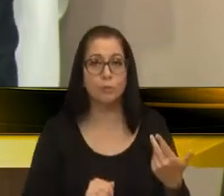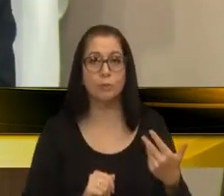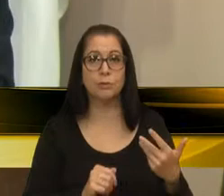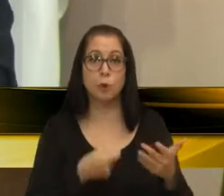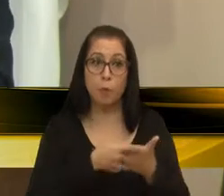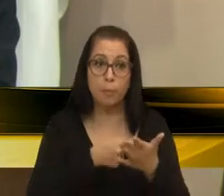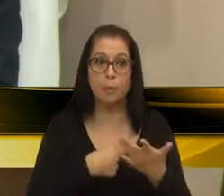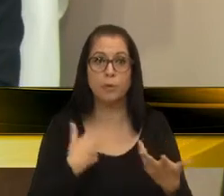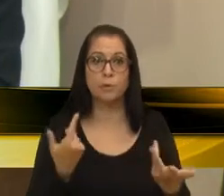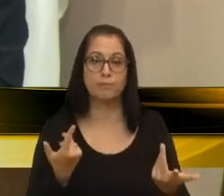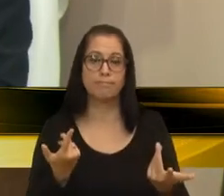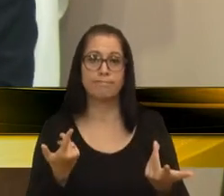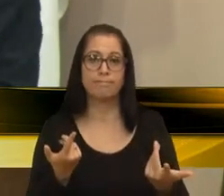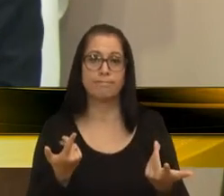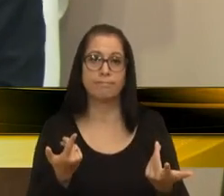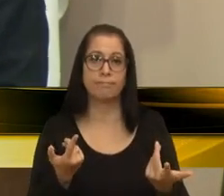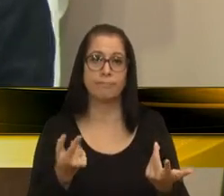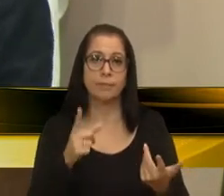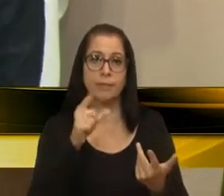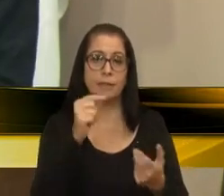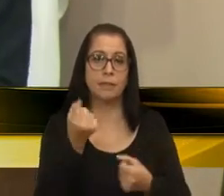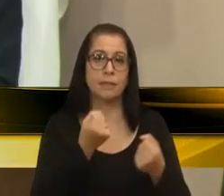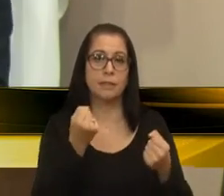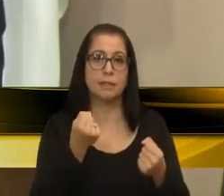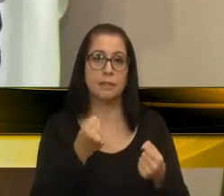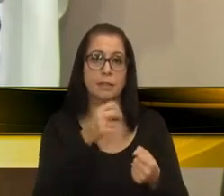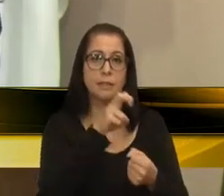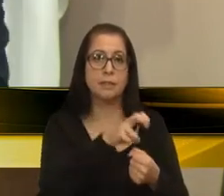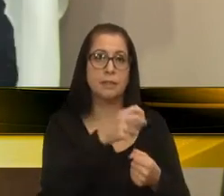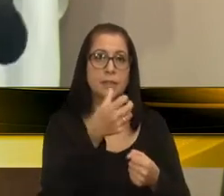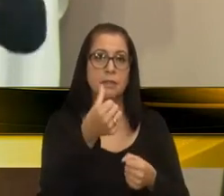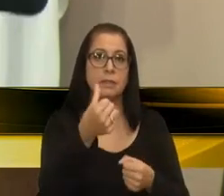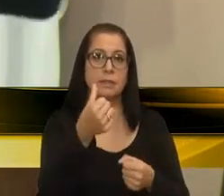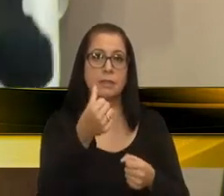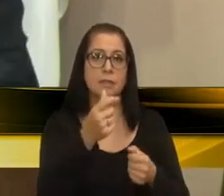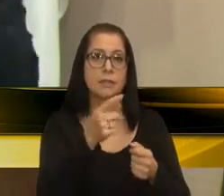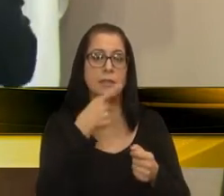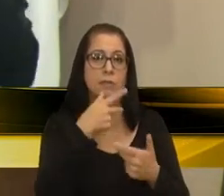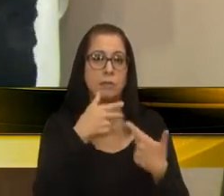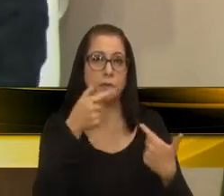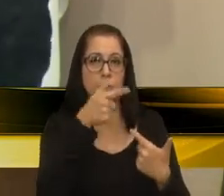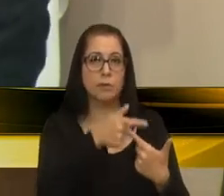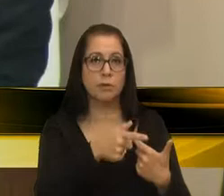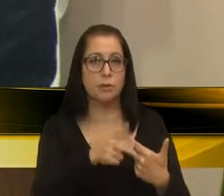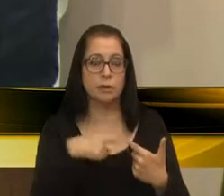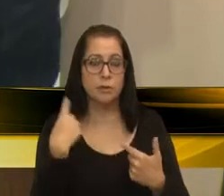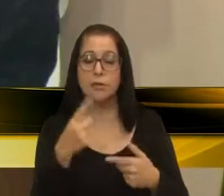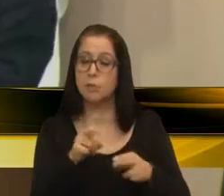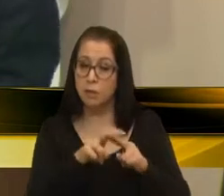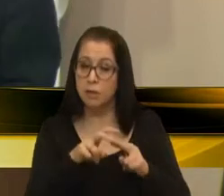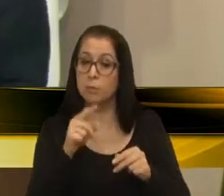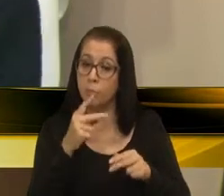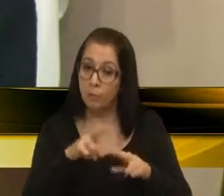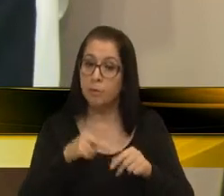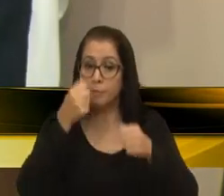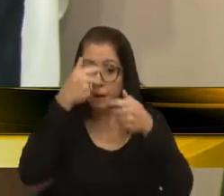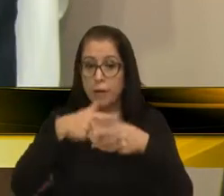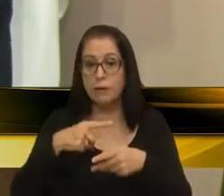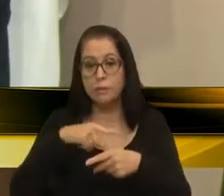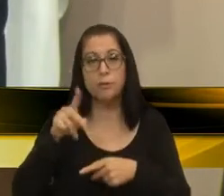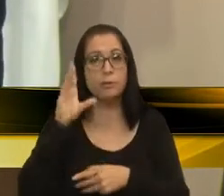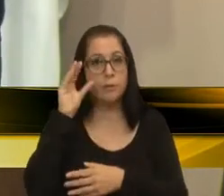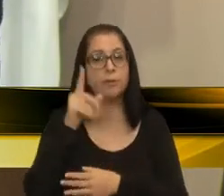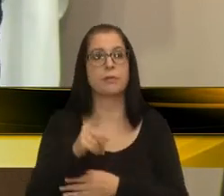cada, digamos, dez caras que passavam, cinco, seis falavam, aqui a situação dizia, nós estamos aí por isso e tal, então, a gente